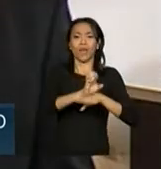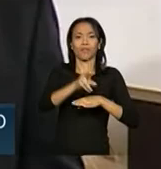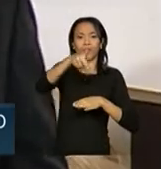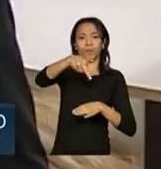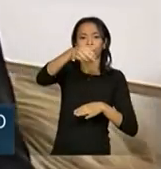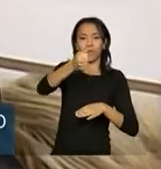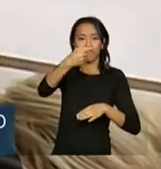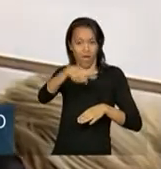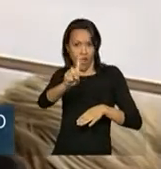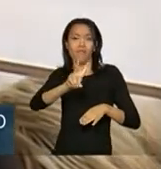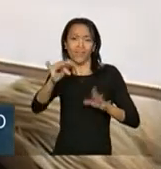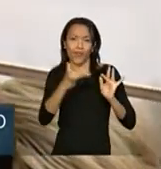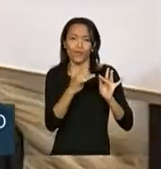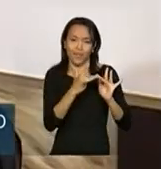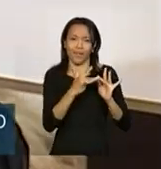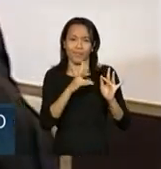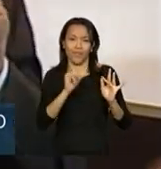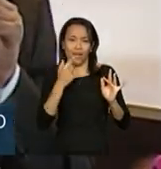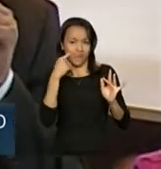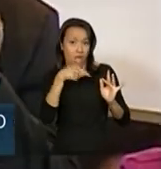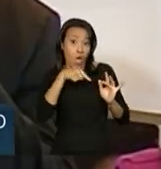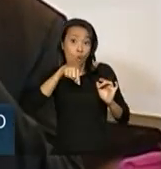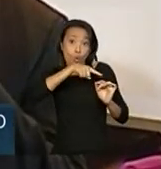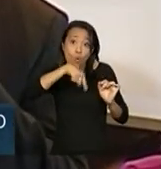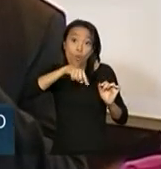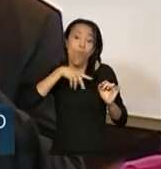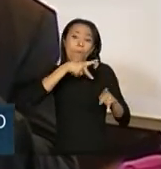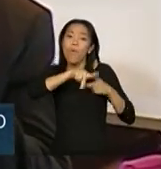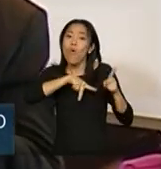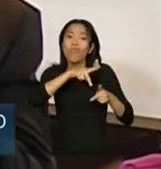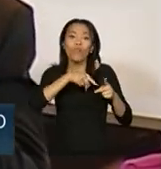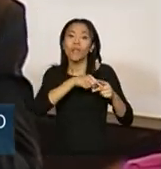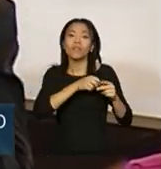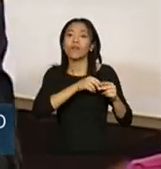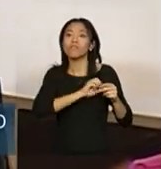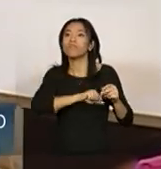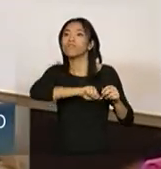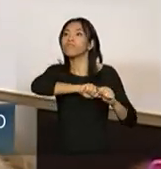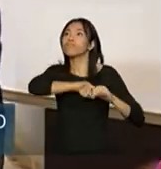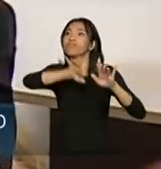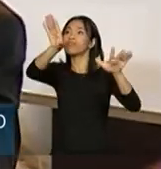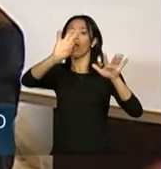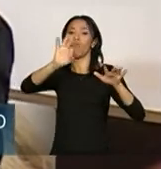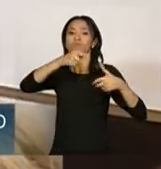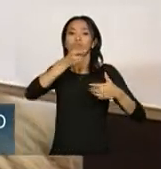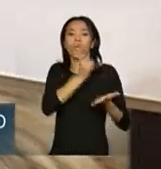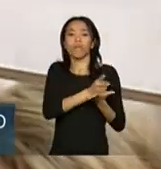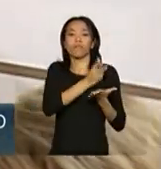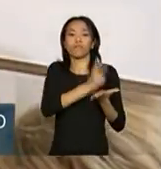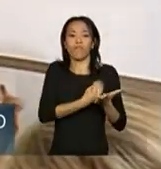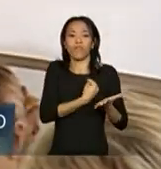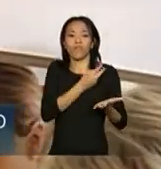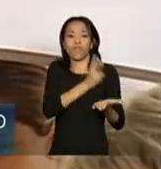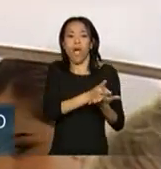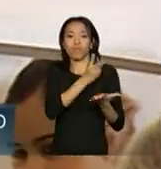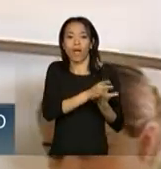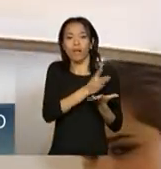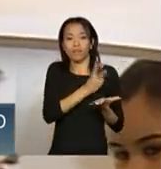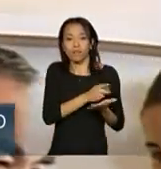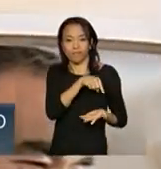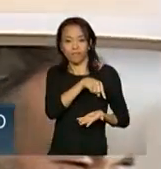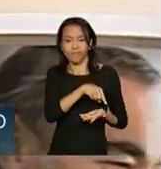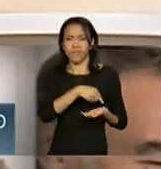certamente vai ter contato com eles. Até hoje é um povo que não sai da aldeia onde vive. É uma das mais de 40